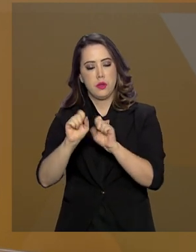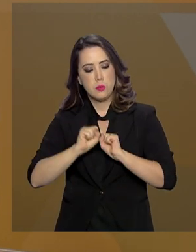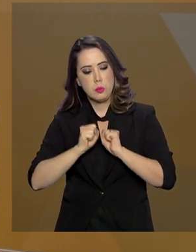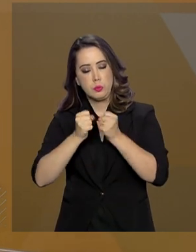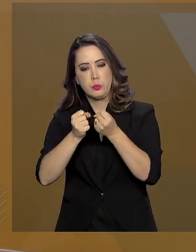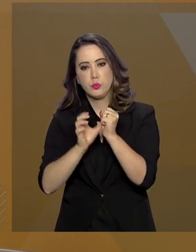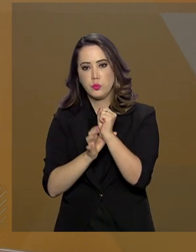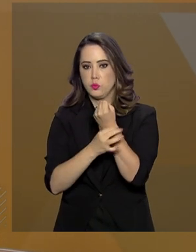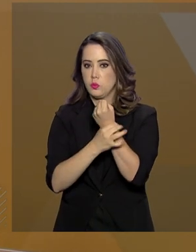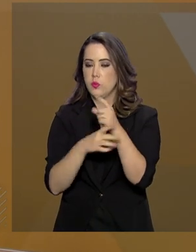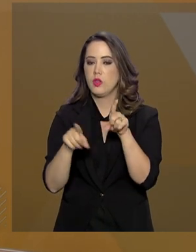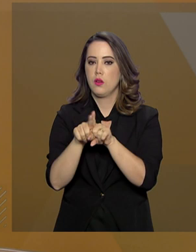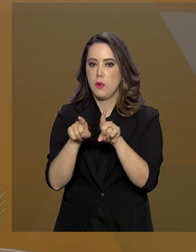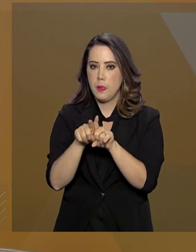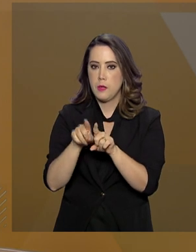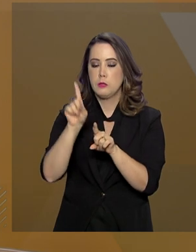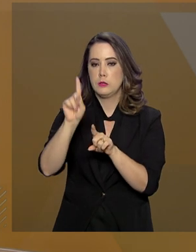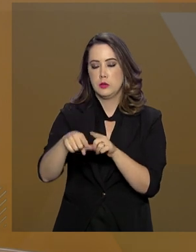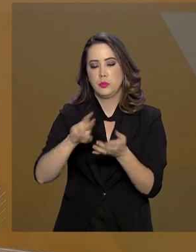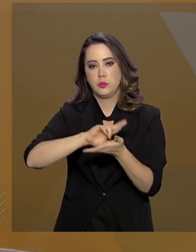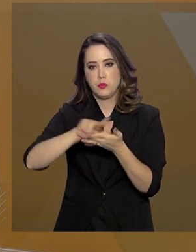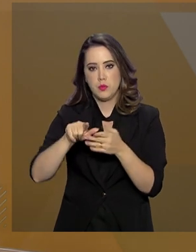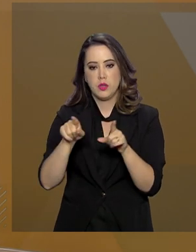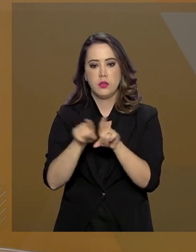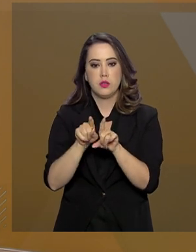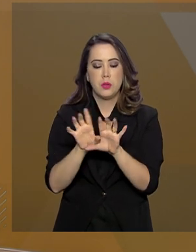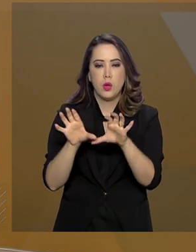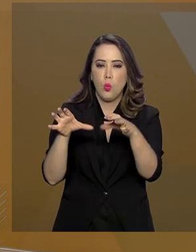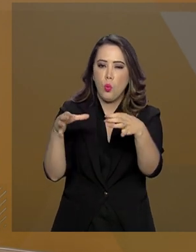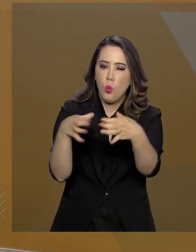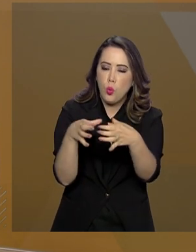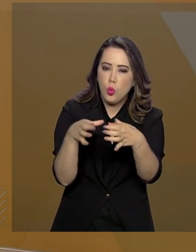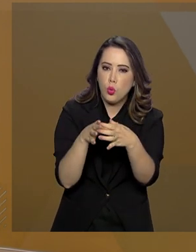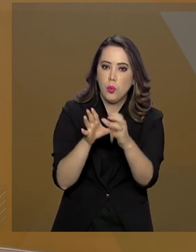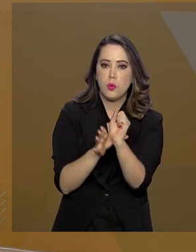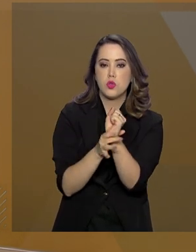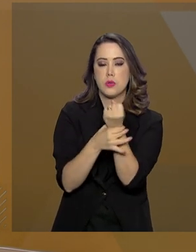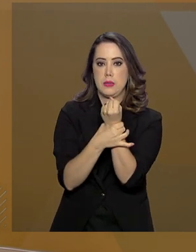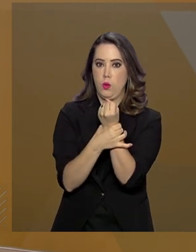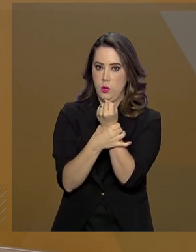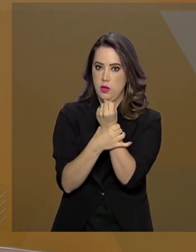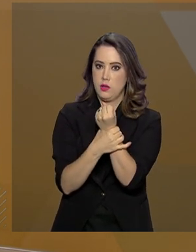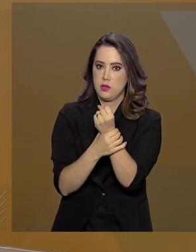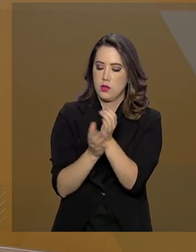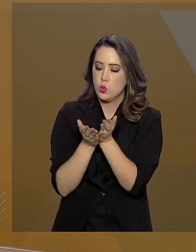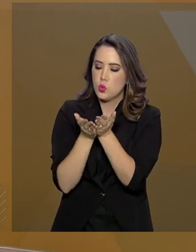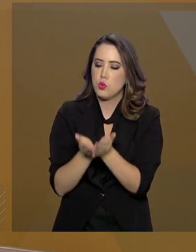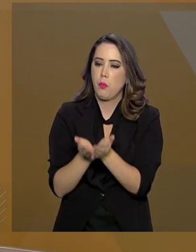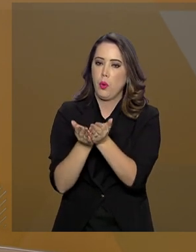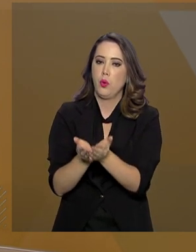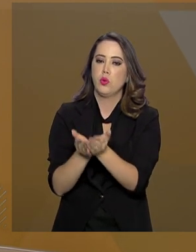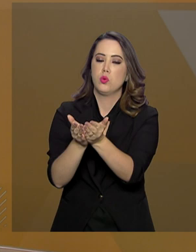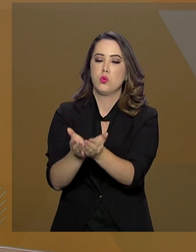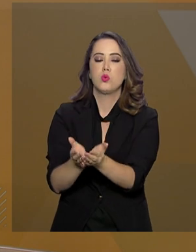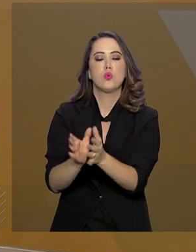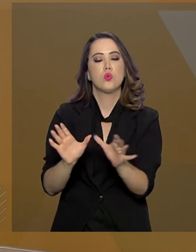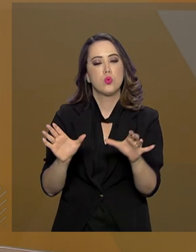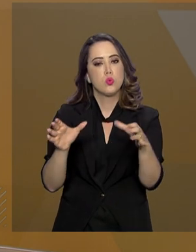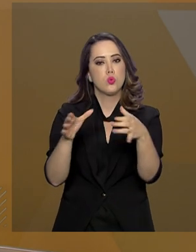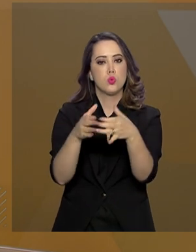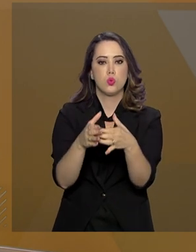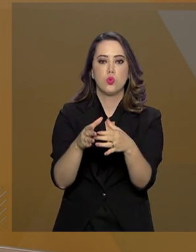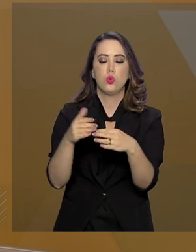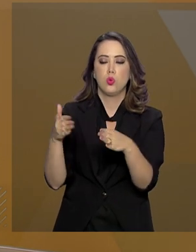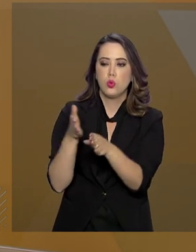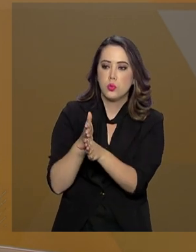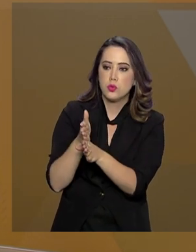comparecer a todos os nossos eventos, que é a Comissão Nacional de Segurança dos Portos, a Comissão de Desenvolvimento Integrada de Fronteiras do